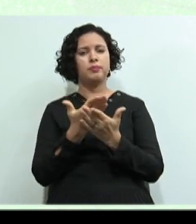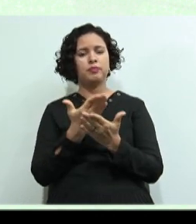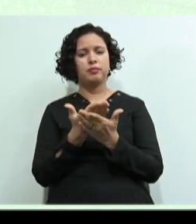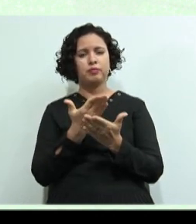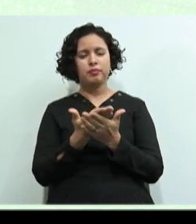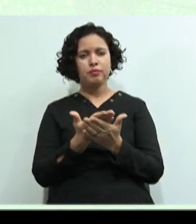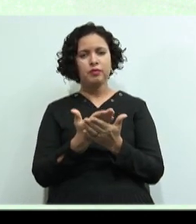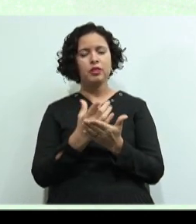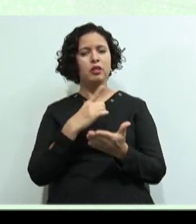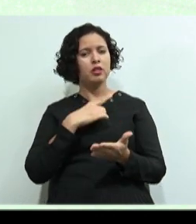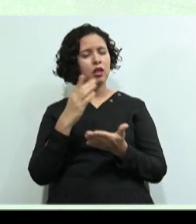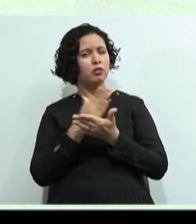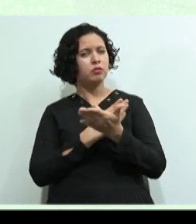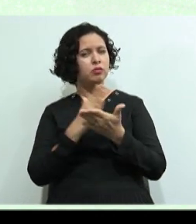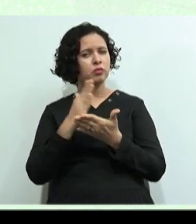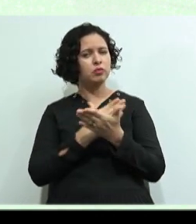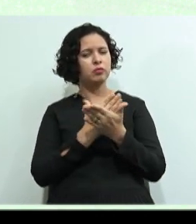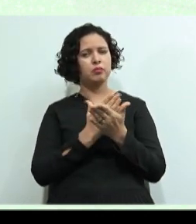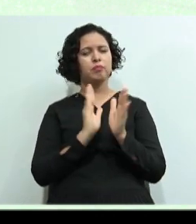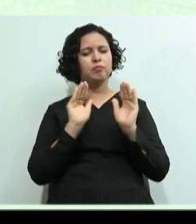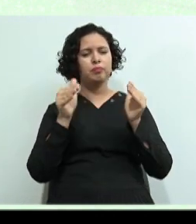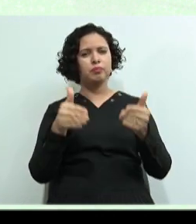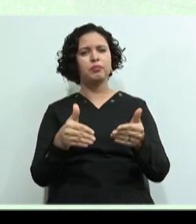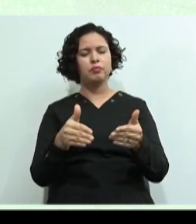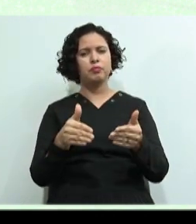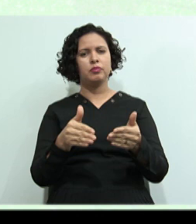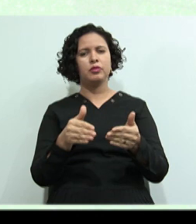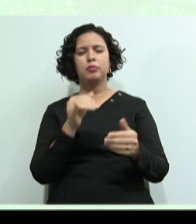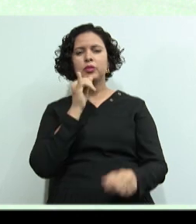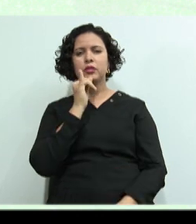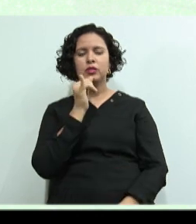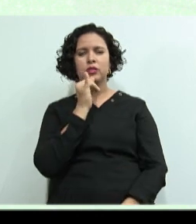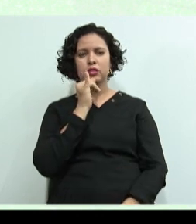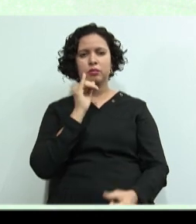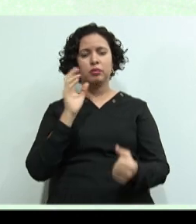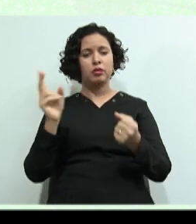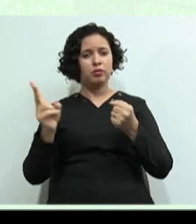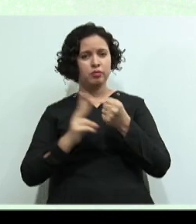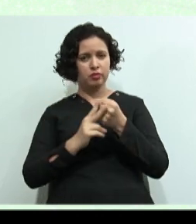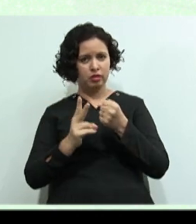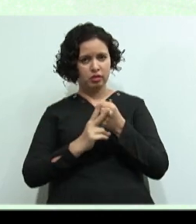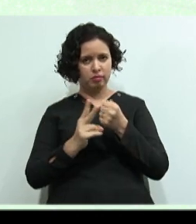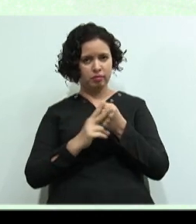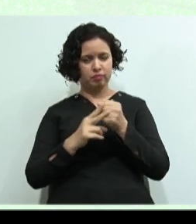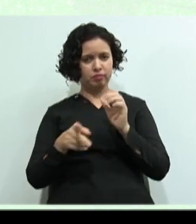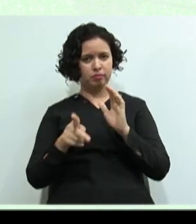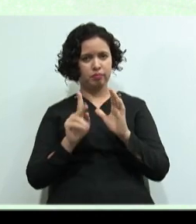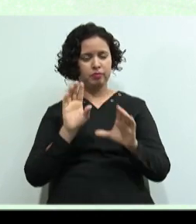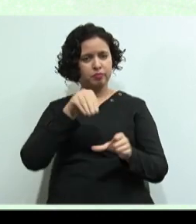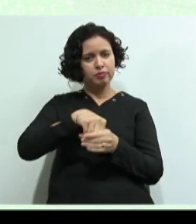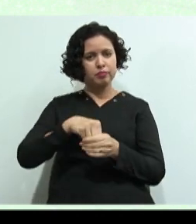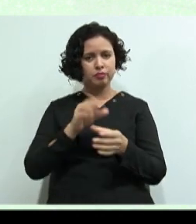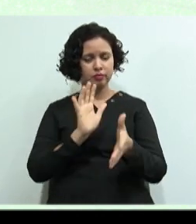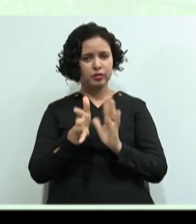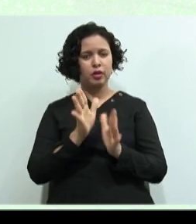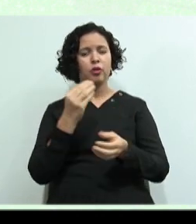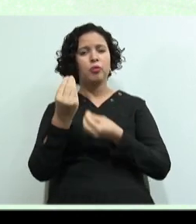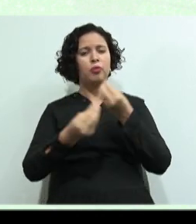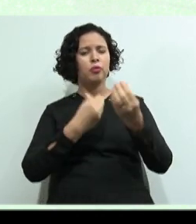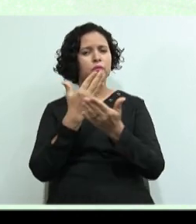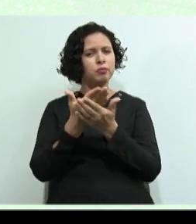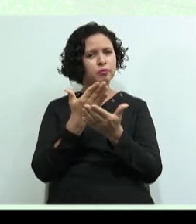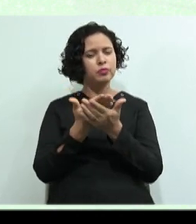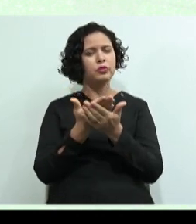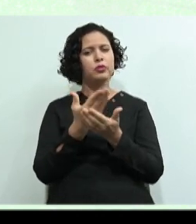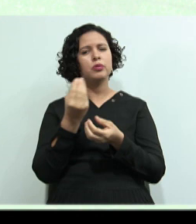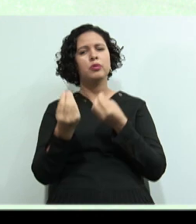Tem algumas coisas Que serão Contempladas Como por exemplo Os verbos Na língua de sinais Como que é Trabalhado Como